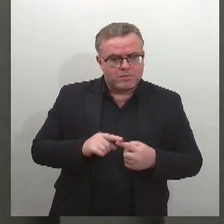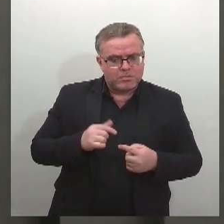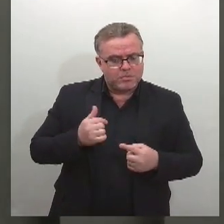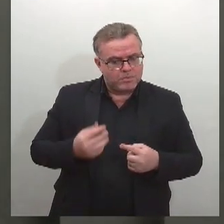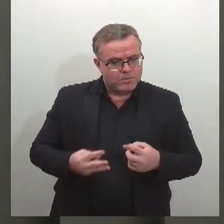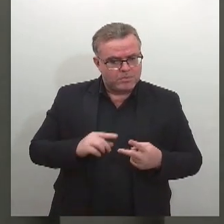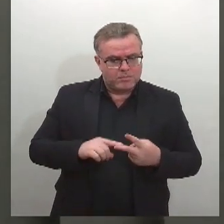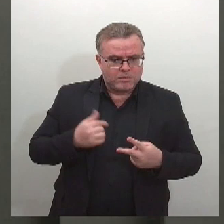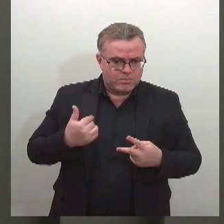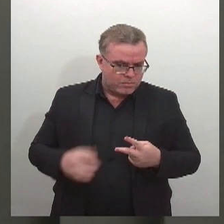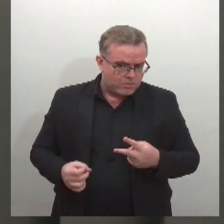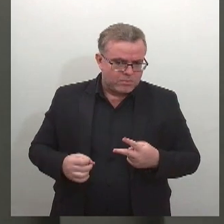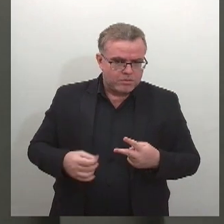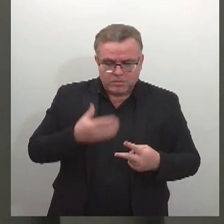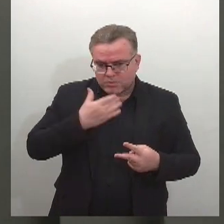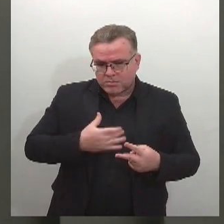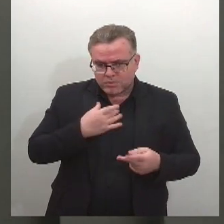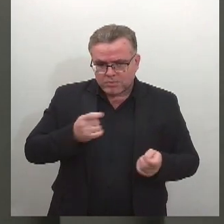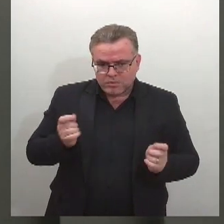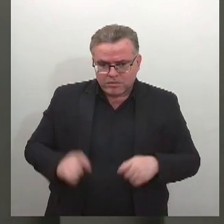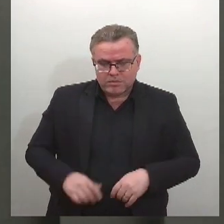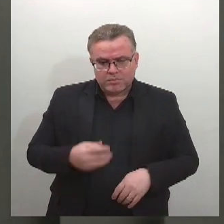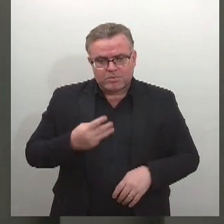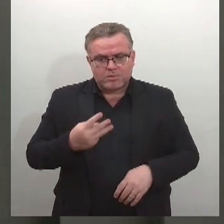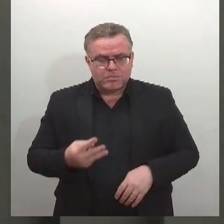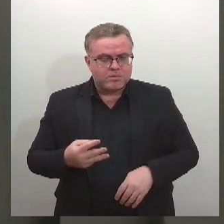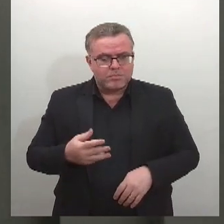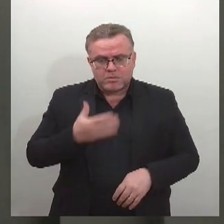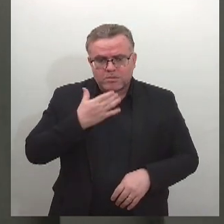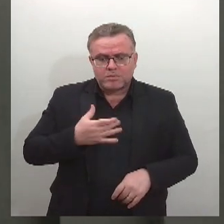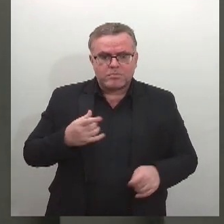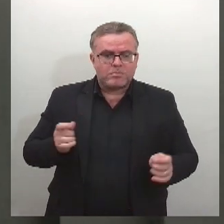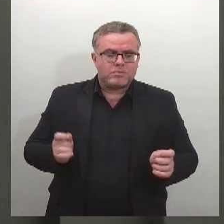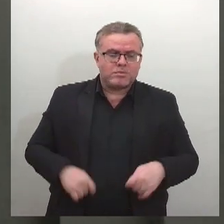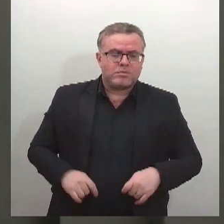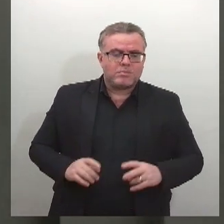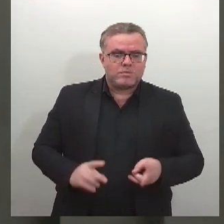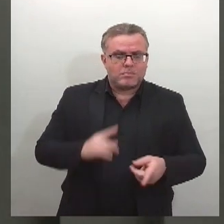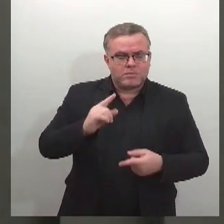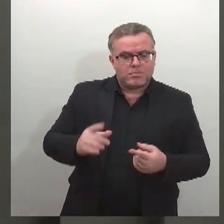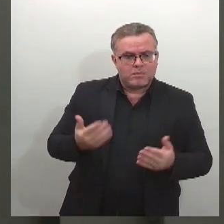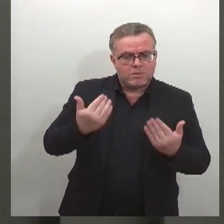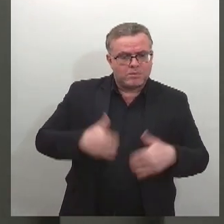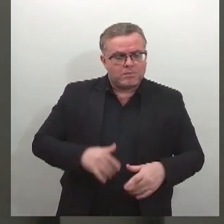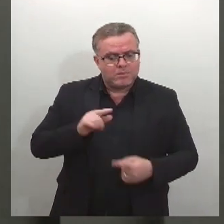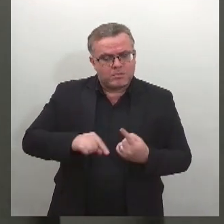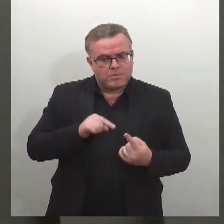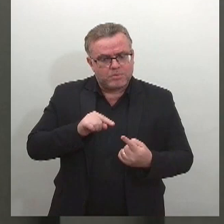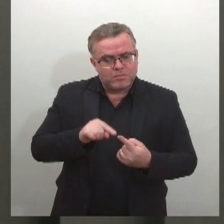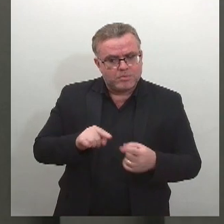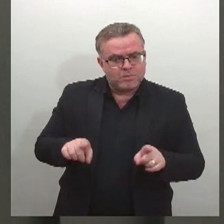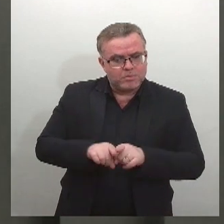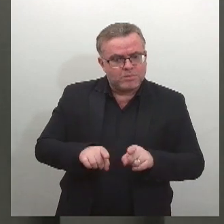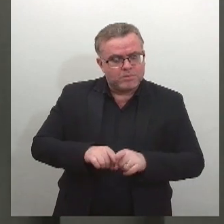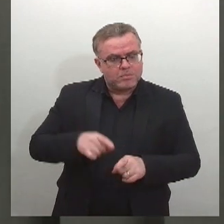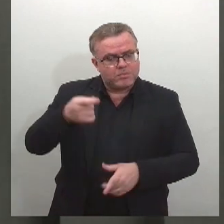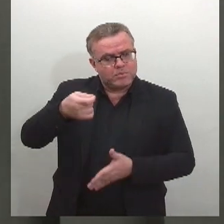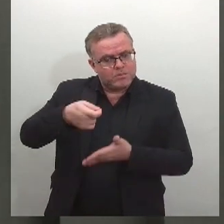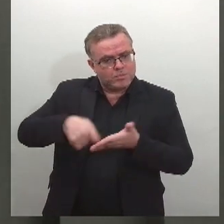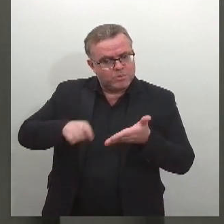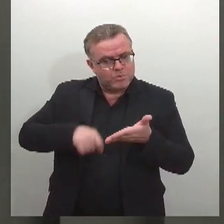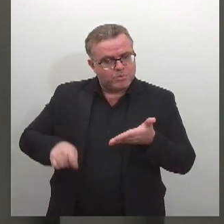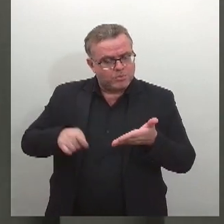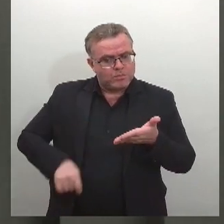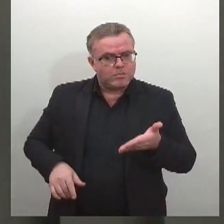dezembro. No dia 3 de dezembro, ocorrerão as provas objetivas e a prova discursiva para o cargo de analista